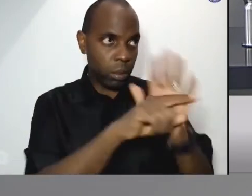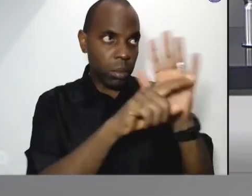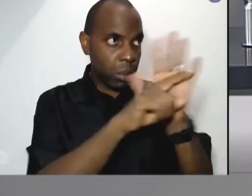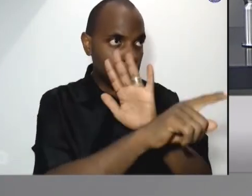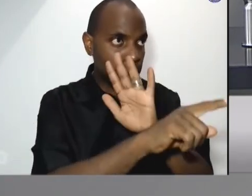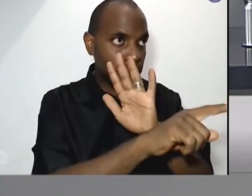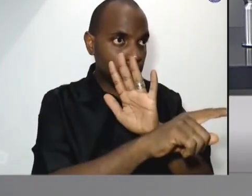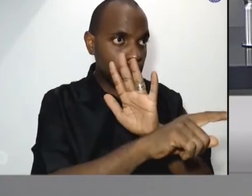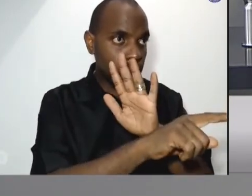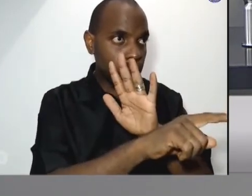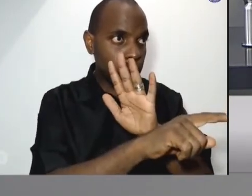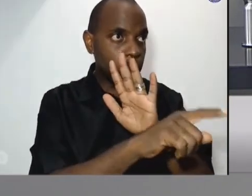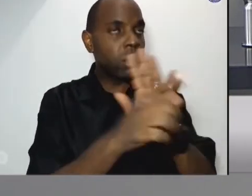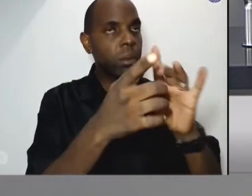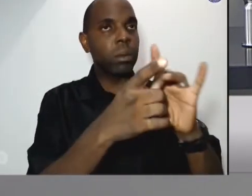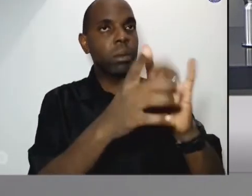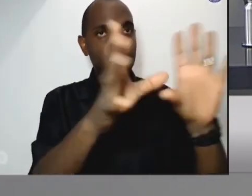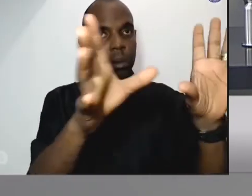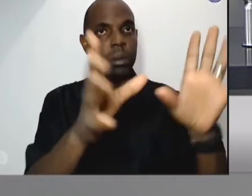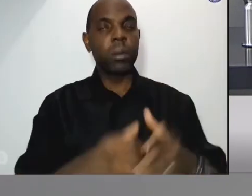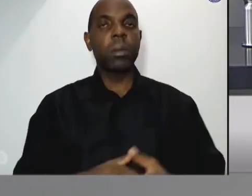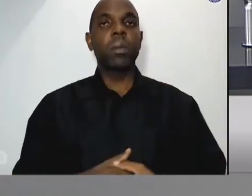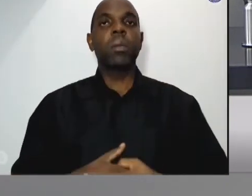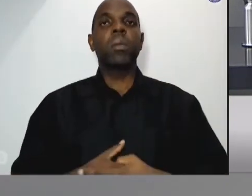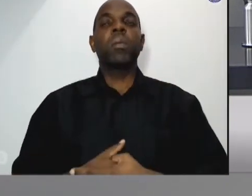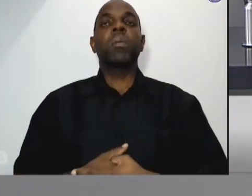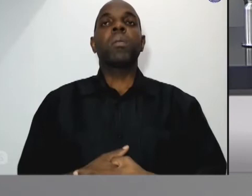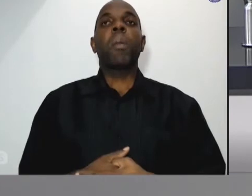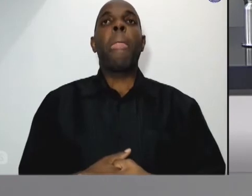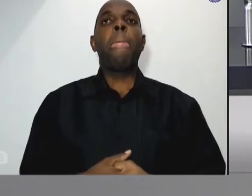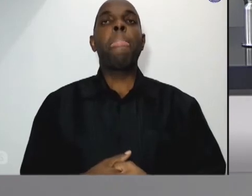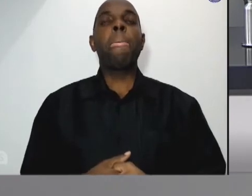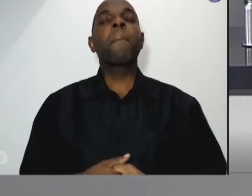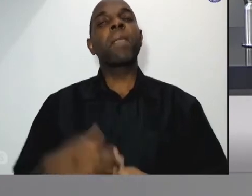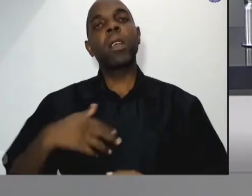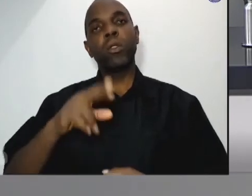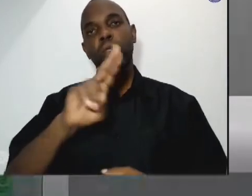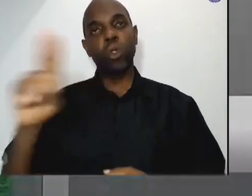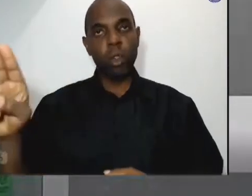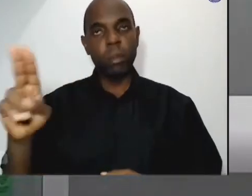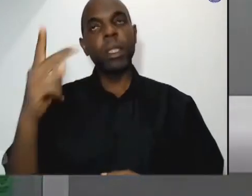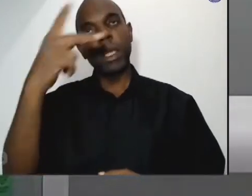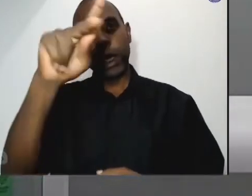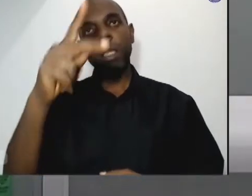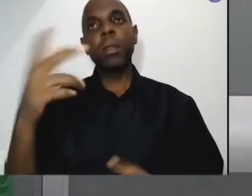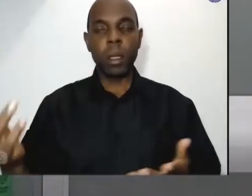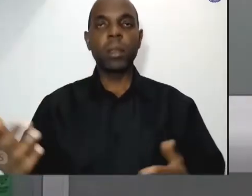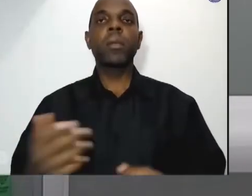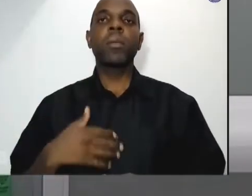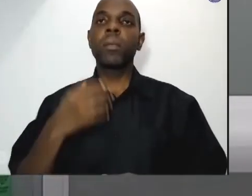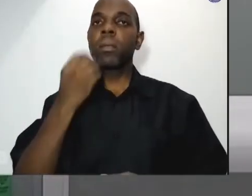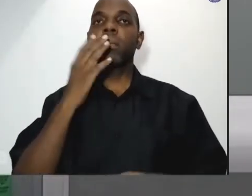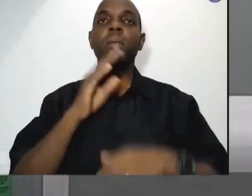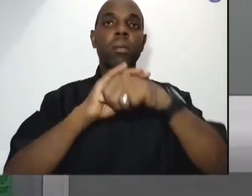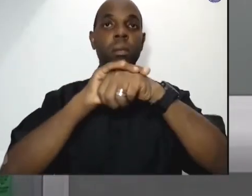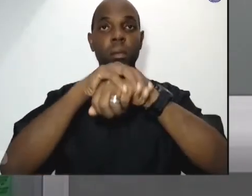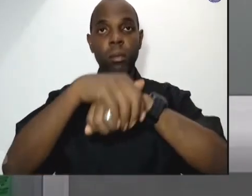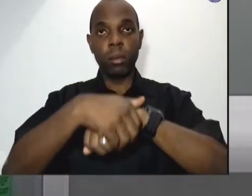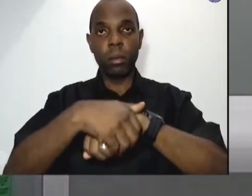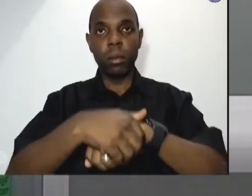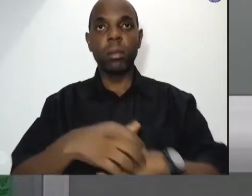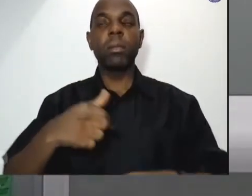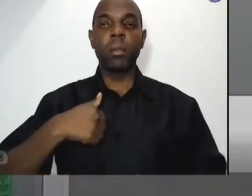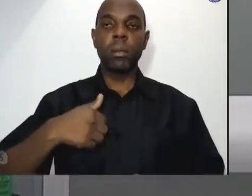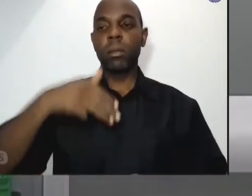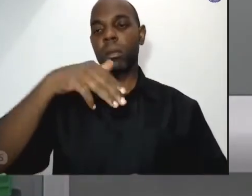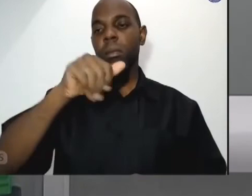favor fique à vontade o microfone se apresenta por favor Boa noite a todos Marielo ex